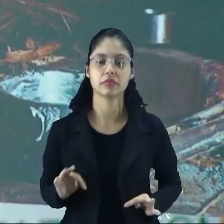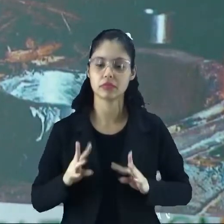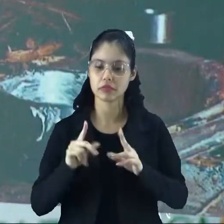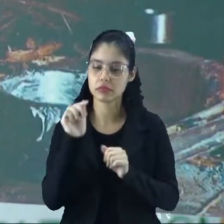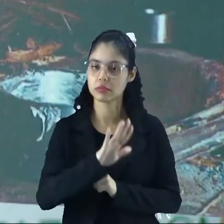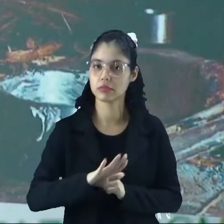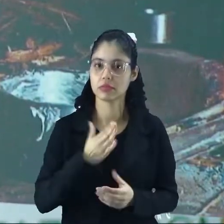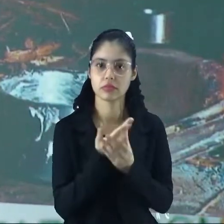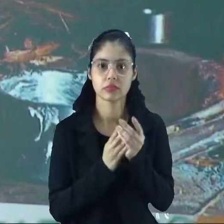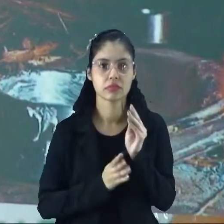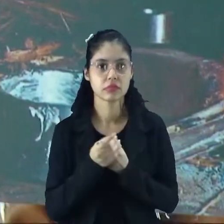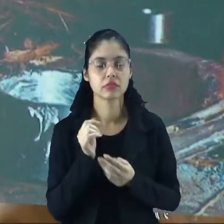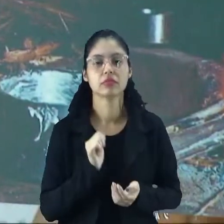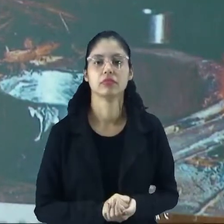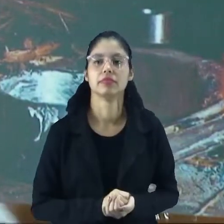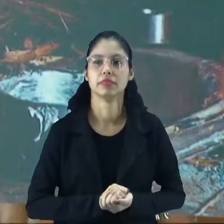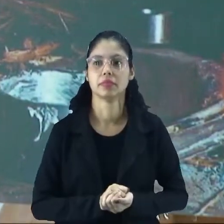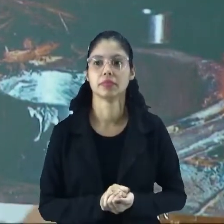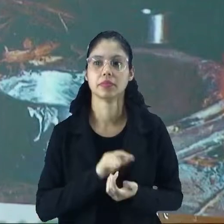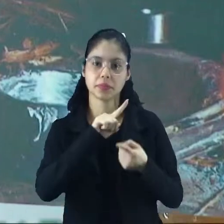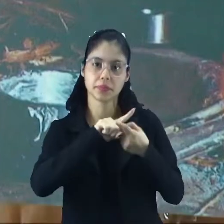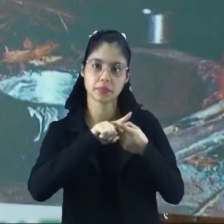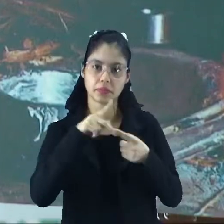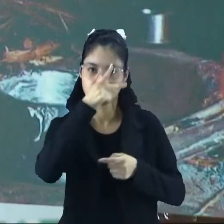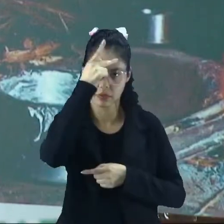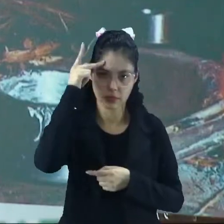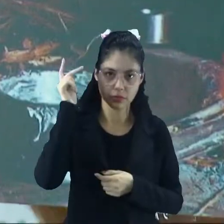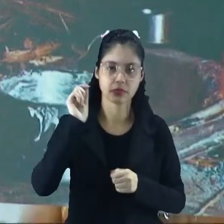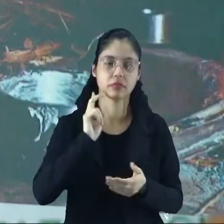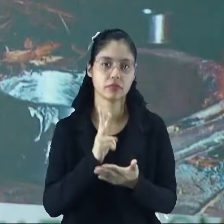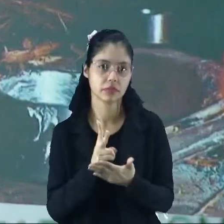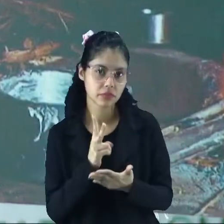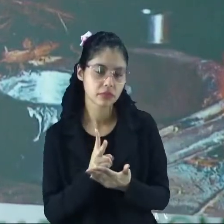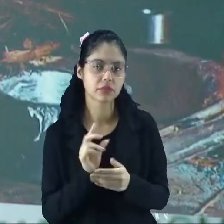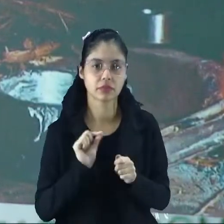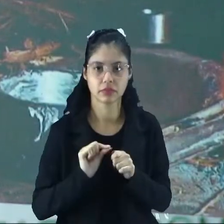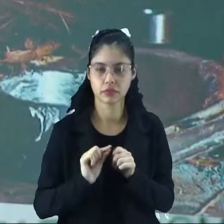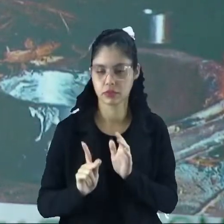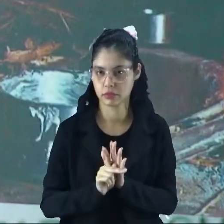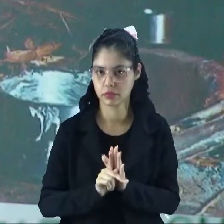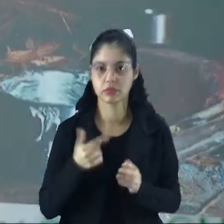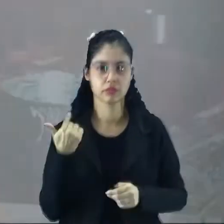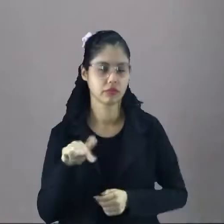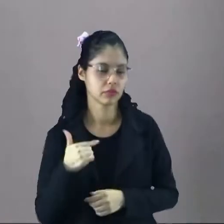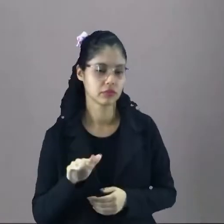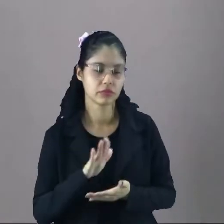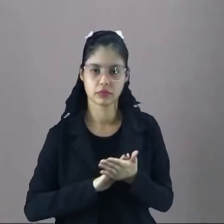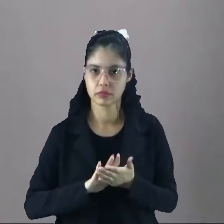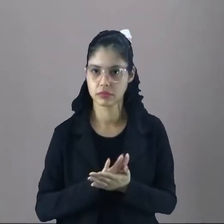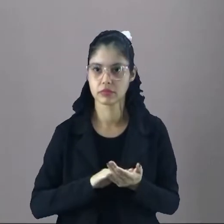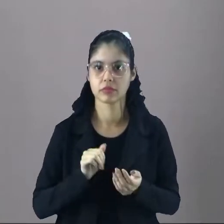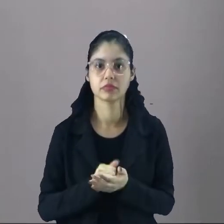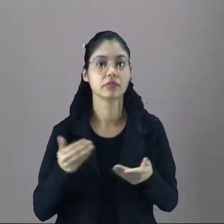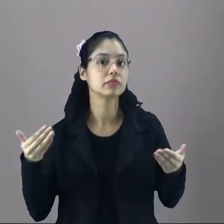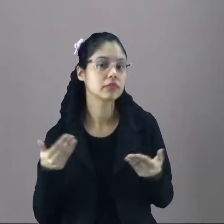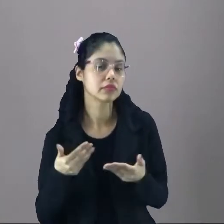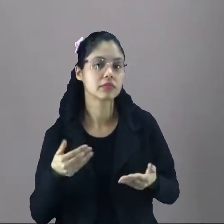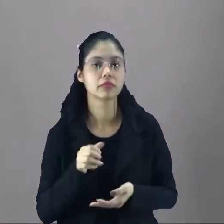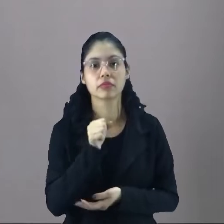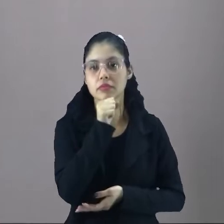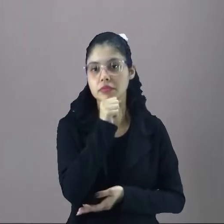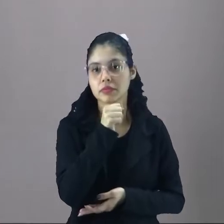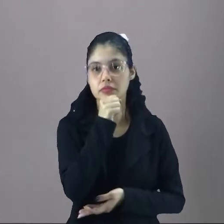totalmente manual, né? As pessoas mesmo faziam, não tinha máquinas. Então, a avó da